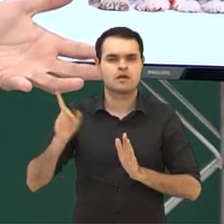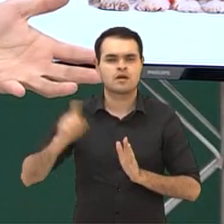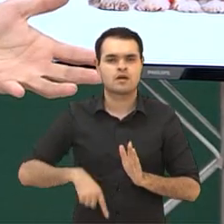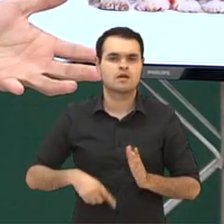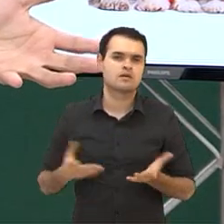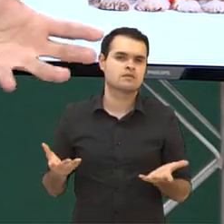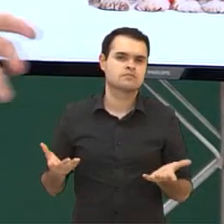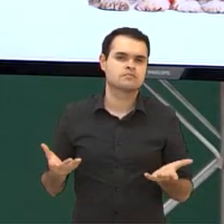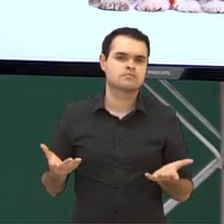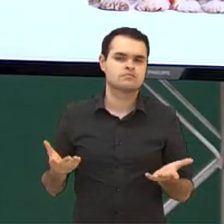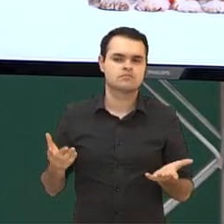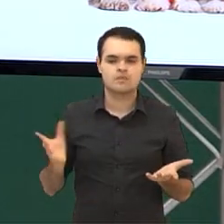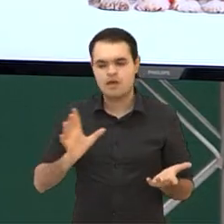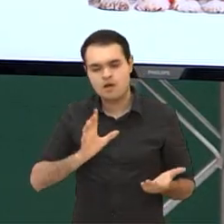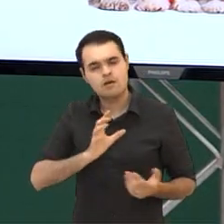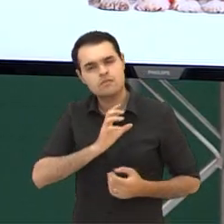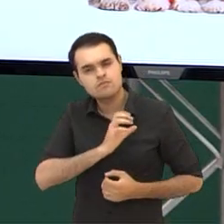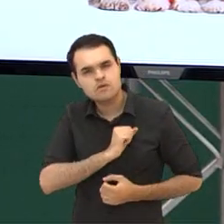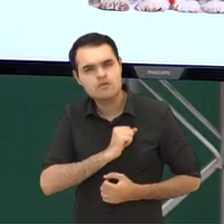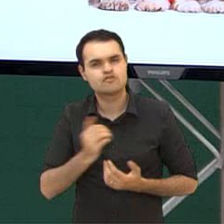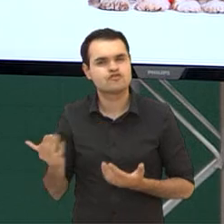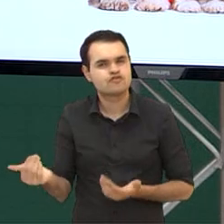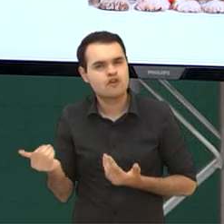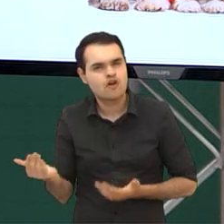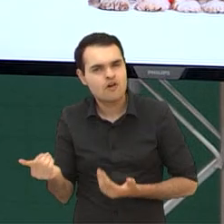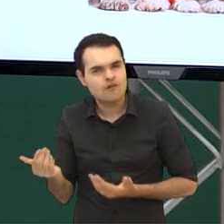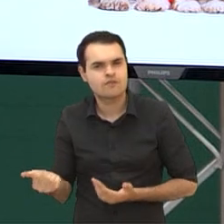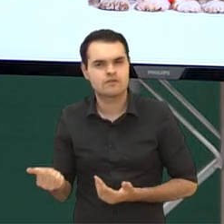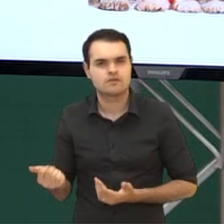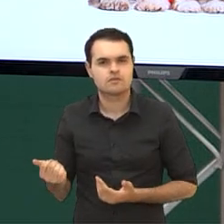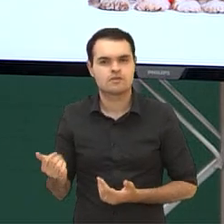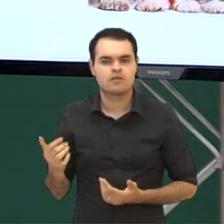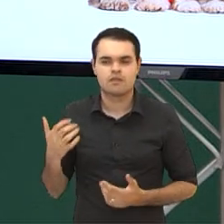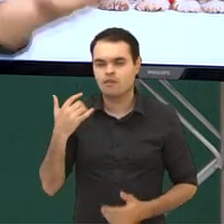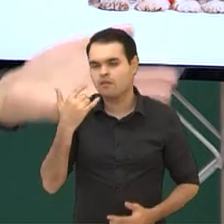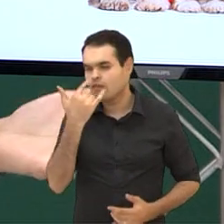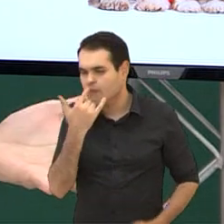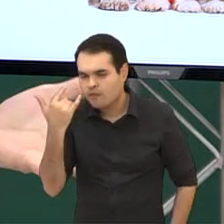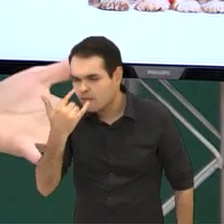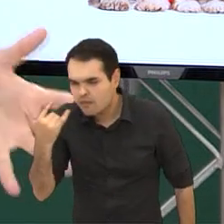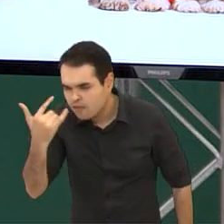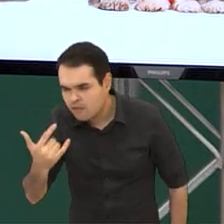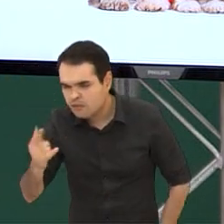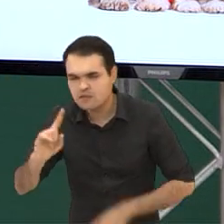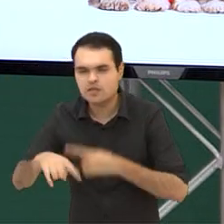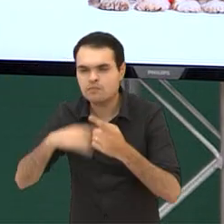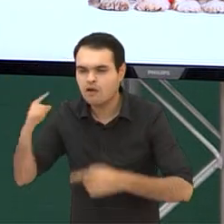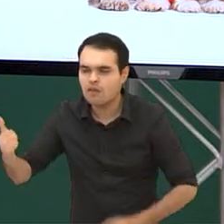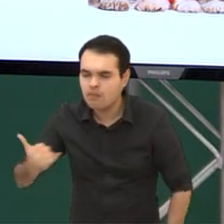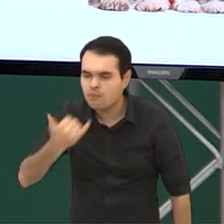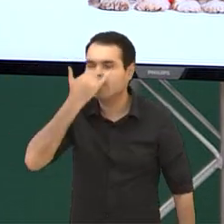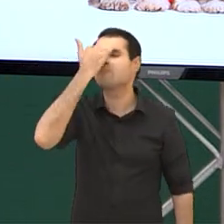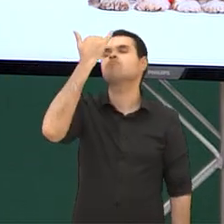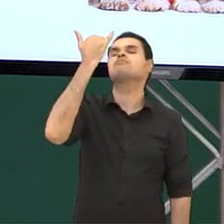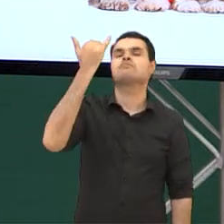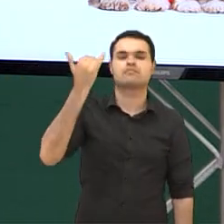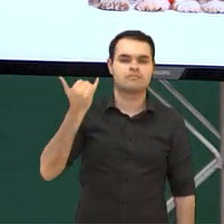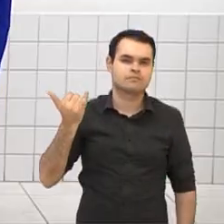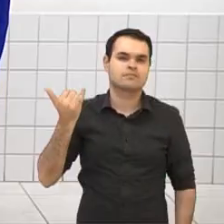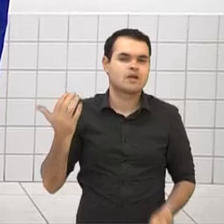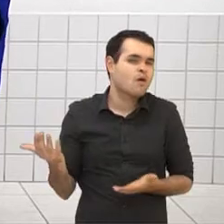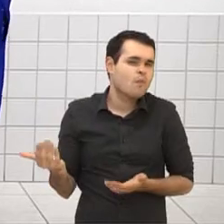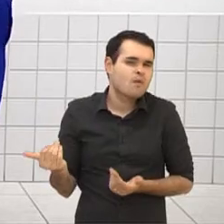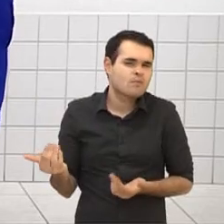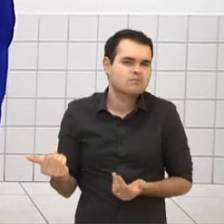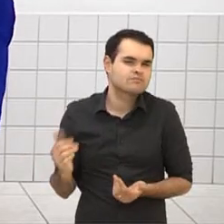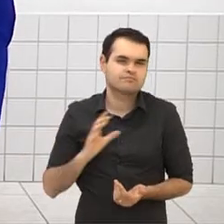adolescente, sabe? Adolescentes que se apaixonam com muita facilidade e desapaixonam depois. Isso seria um Puppy Love. Um amor juvenil?